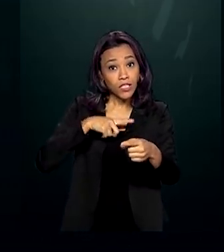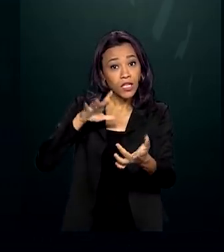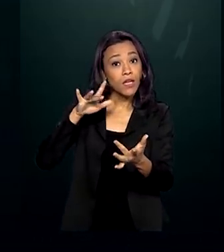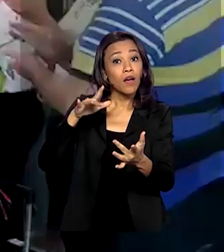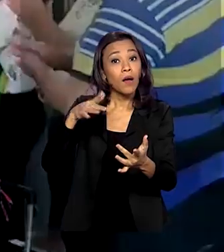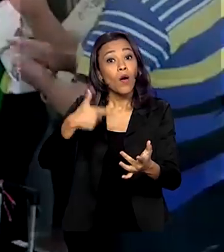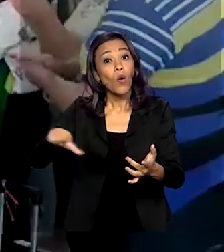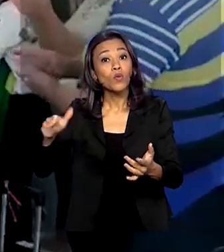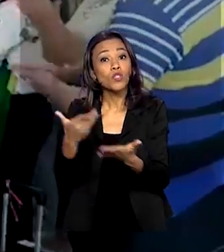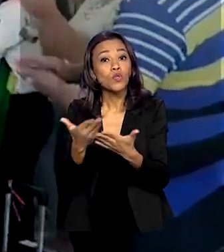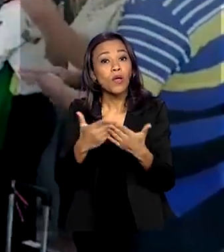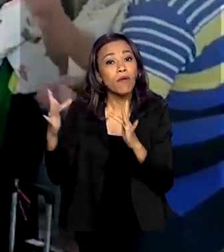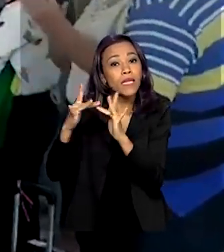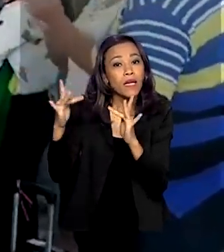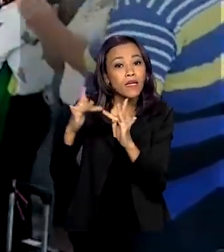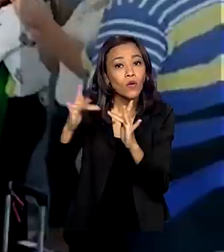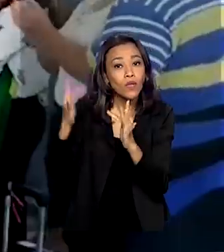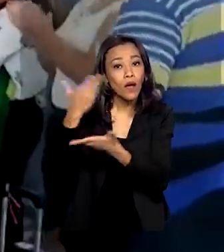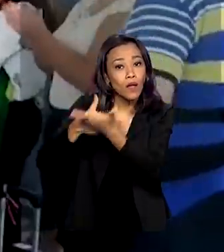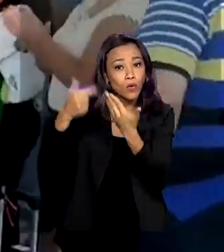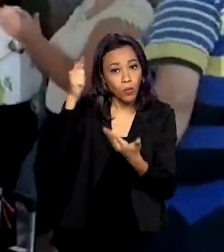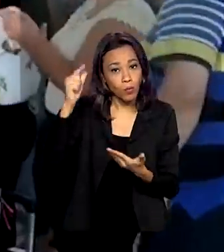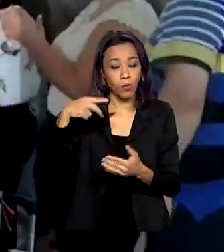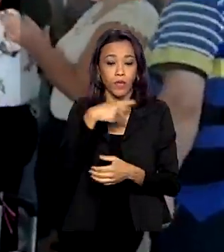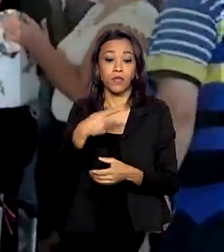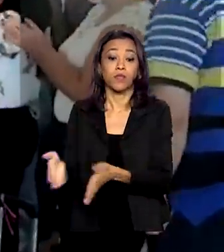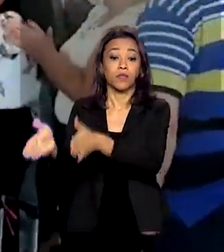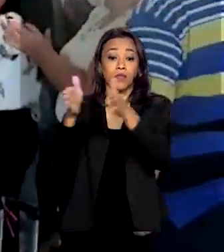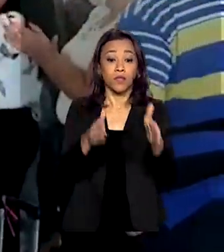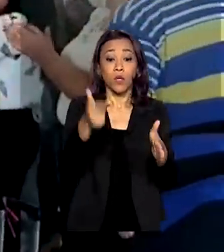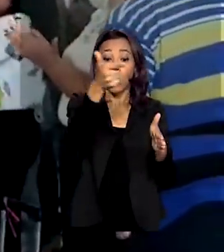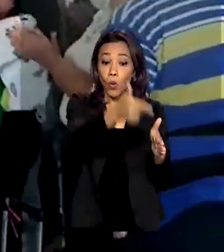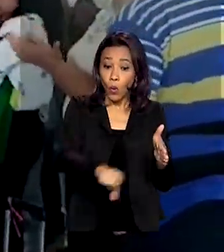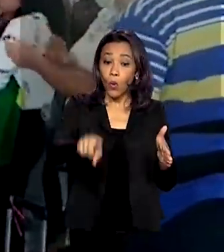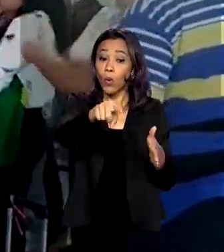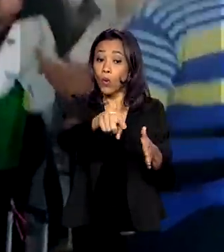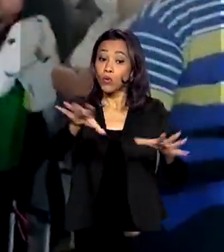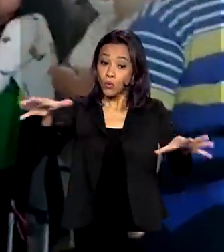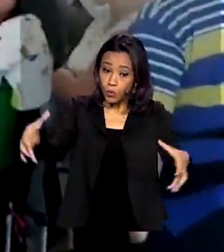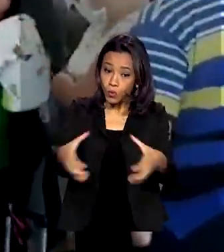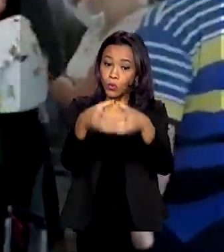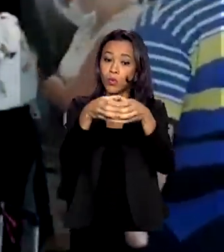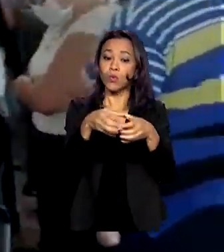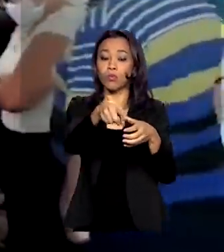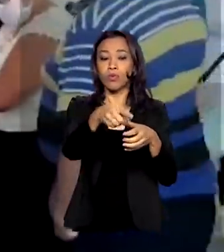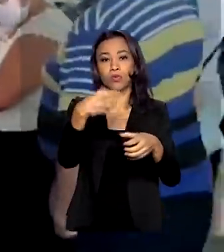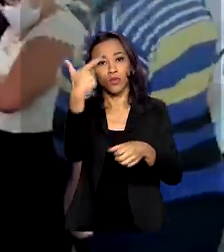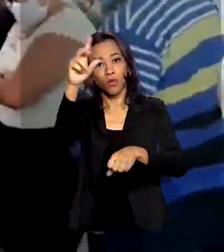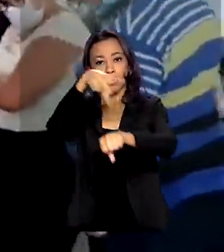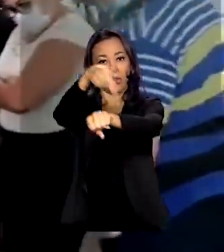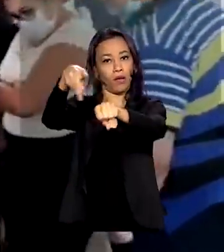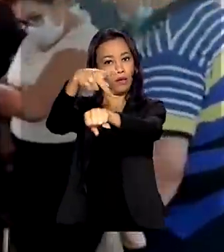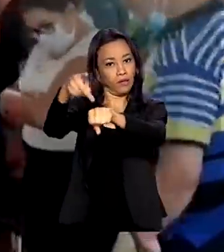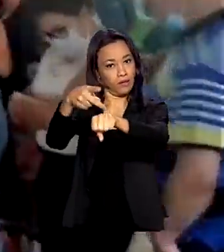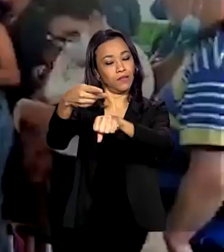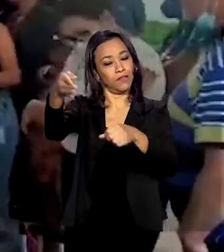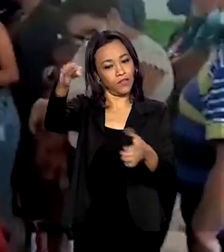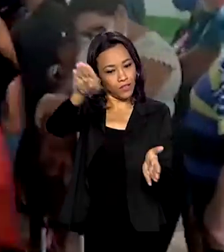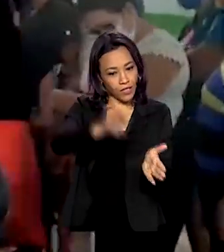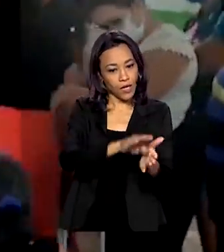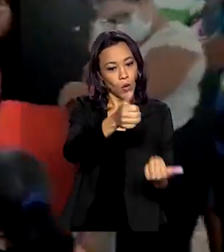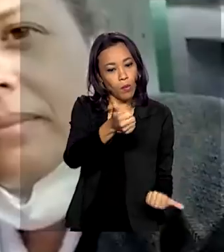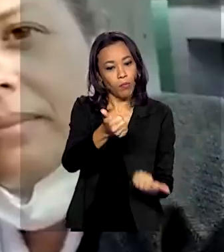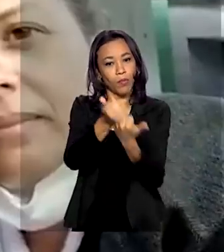naquele país. Outros 86 brasileiros vieram de Punta Cana, na República Dominicana, com o apoio da Embaixada